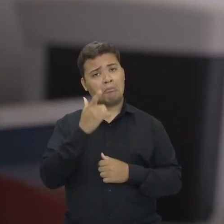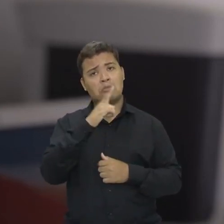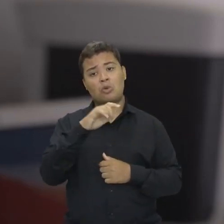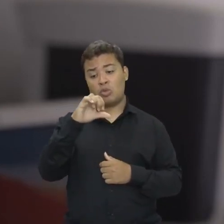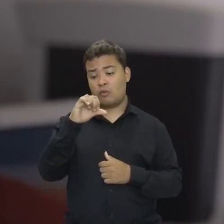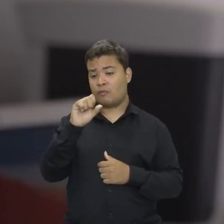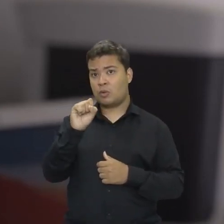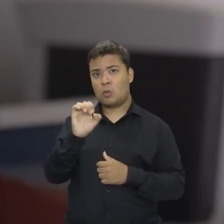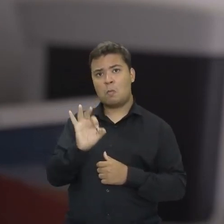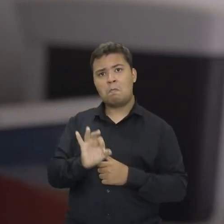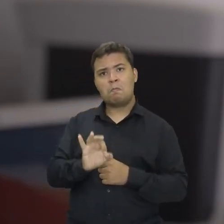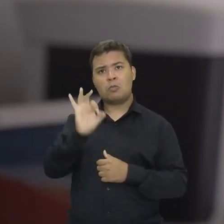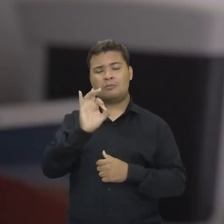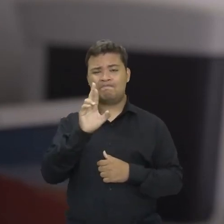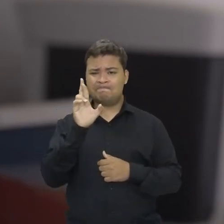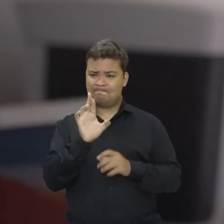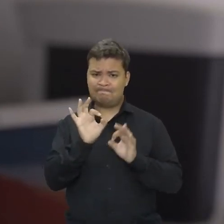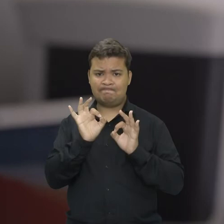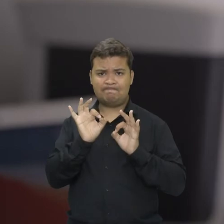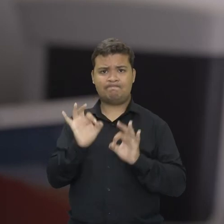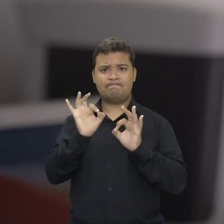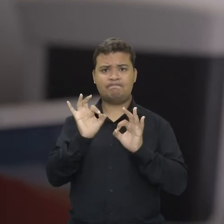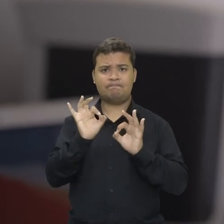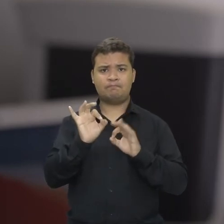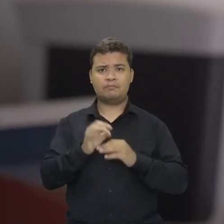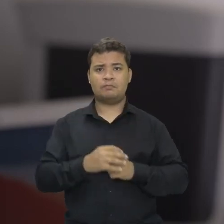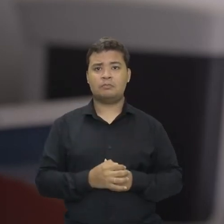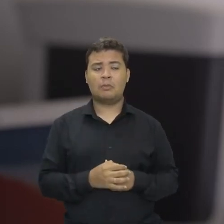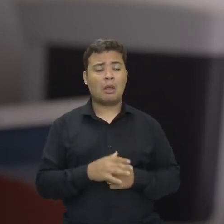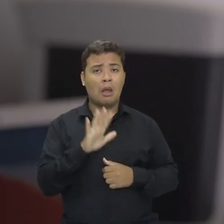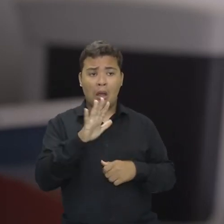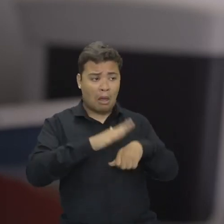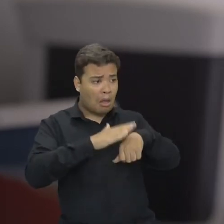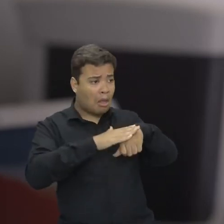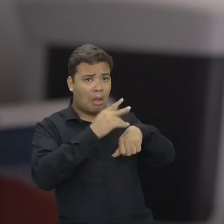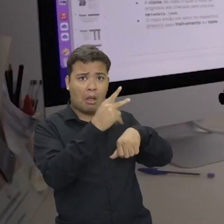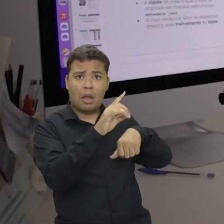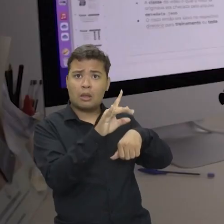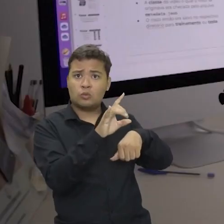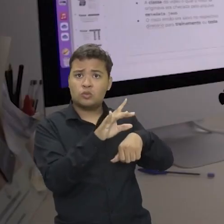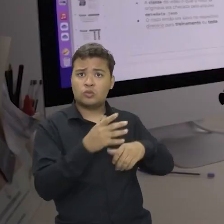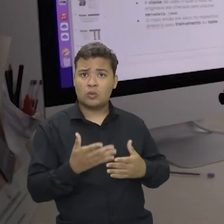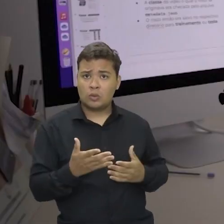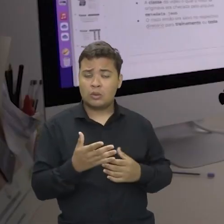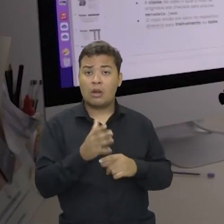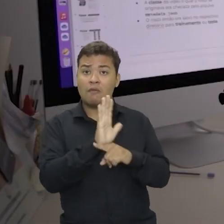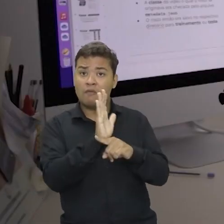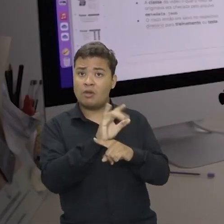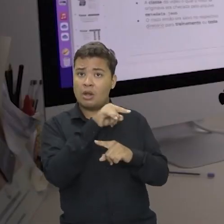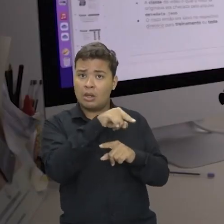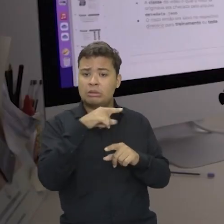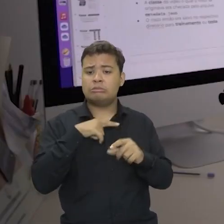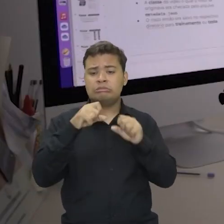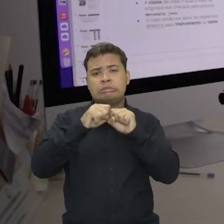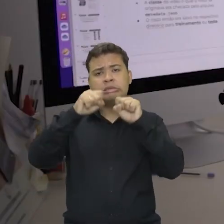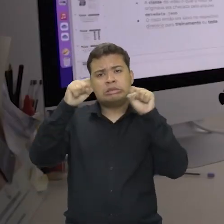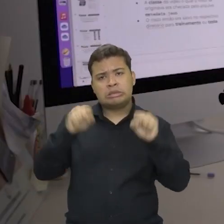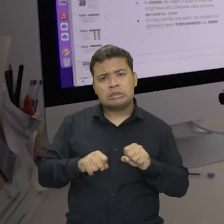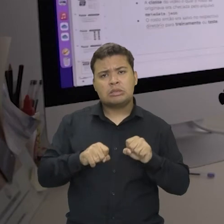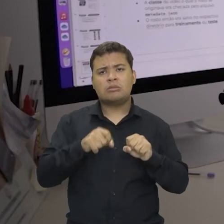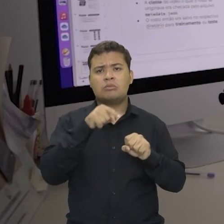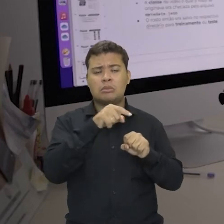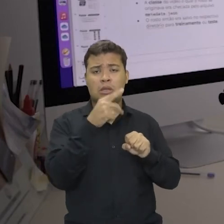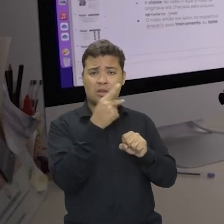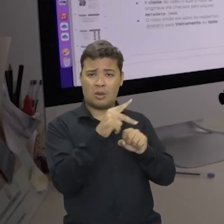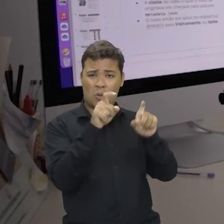98% de precisão, de forma totalmente automática. Você entrega o vídeo, o sistema, a ferramenta,